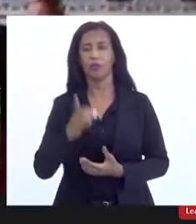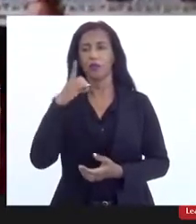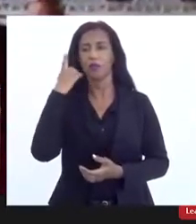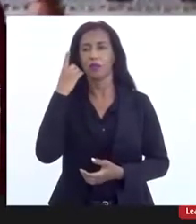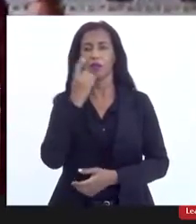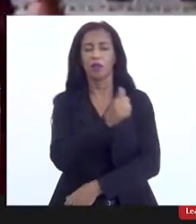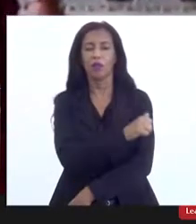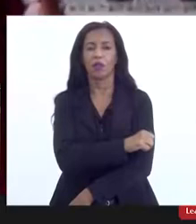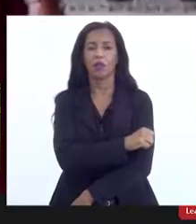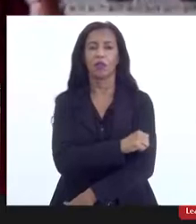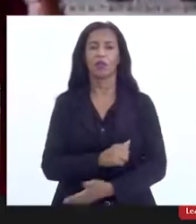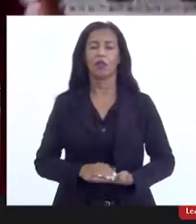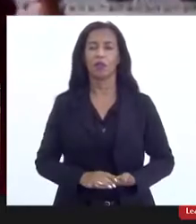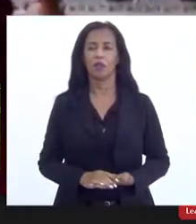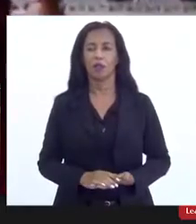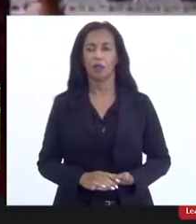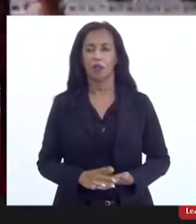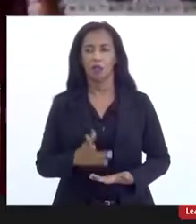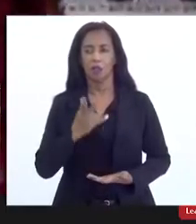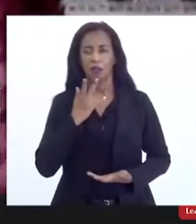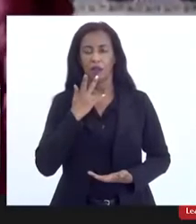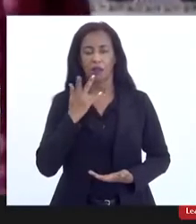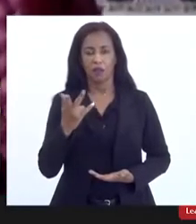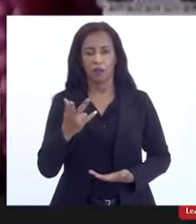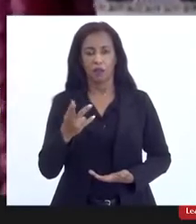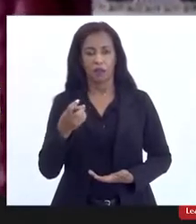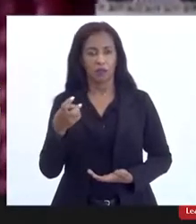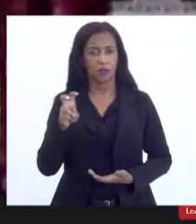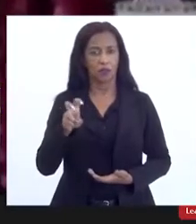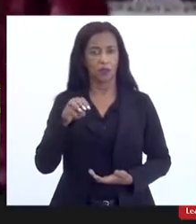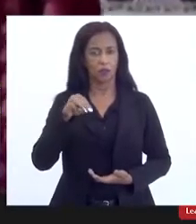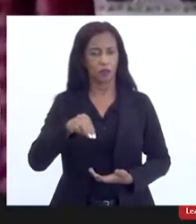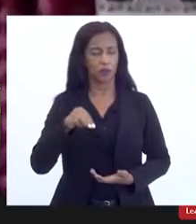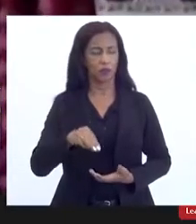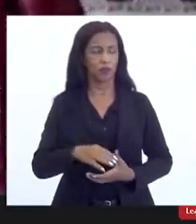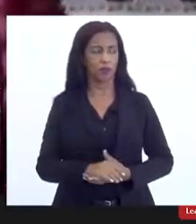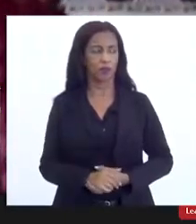deputada Rejane para fazer a sua intervenção por cinco minutos.